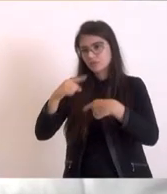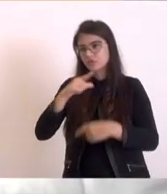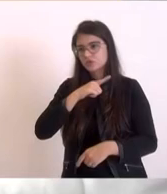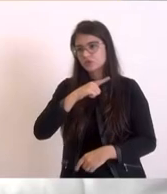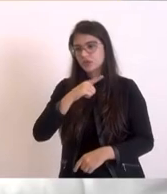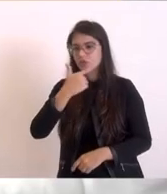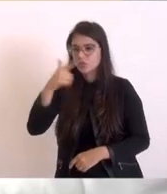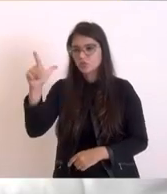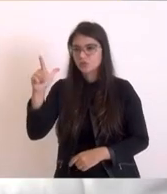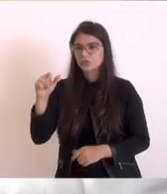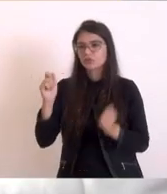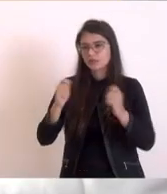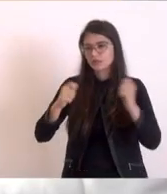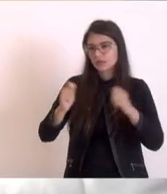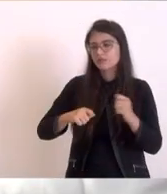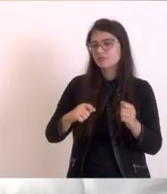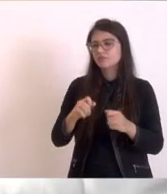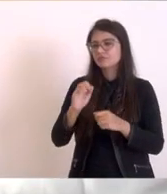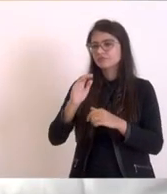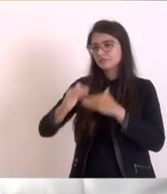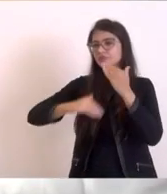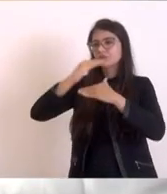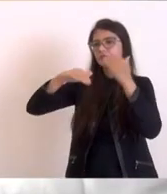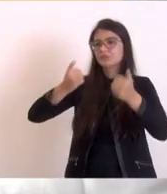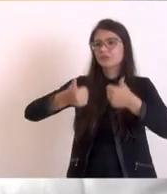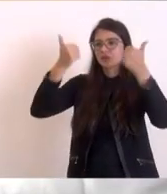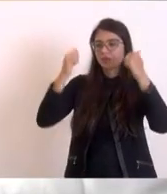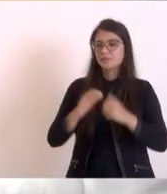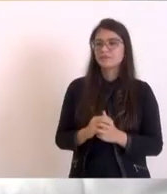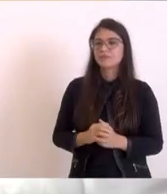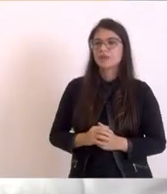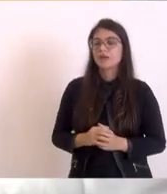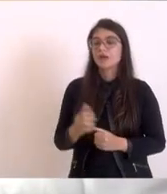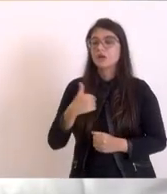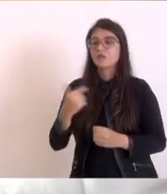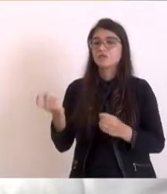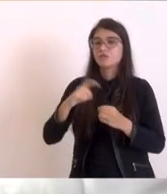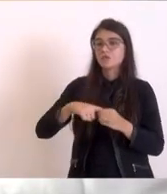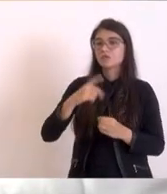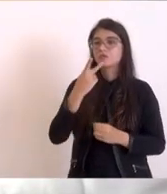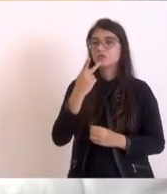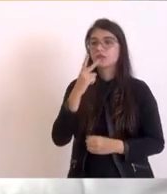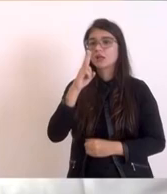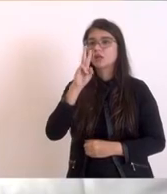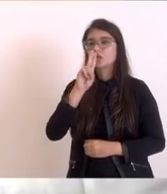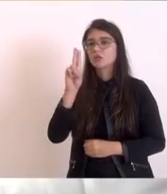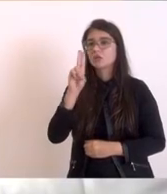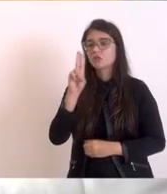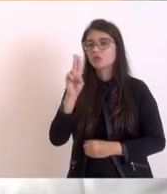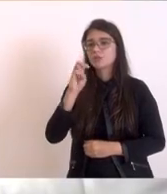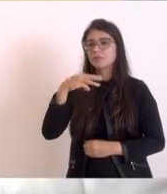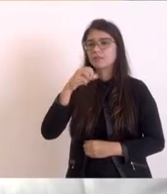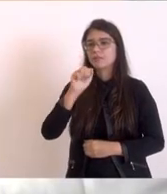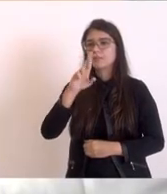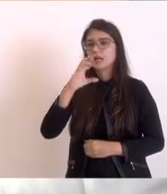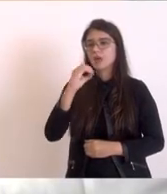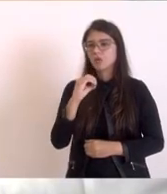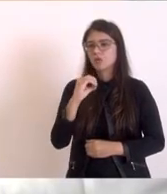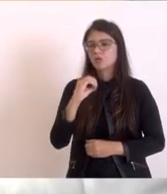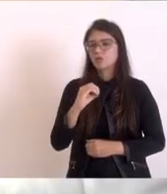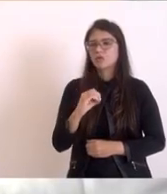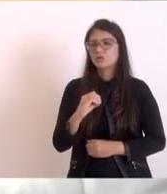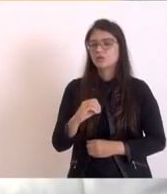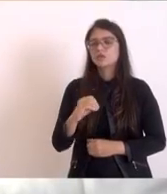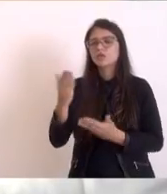para a daragagem e também a gente avança aí. Volto para falar aqui com o Marco navega. Eu acho que trazer para cá o